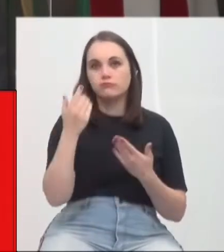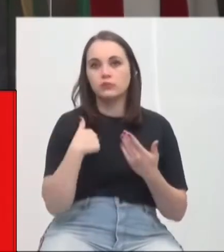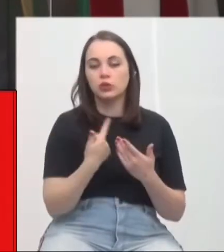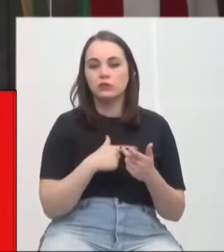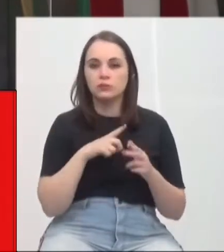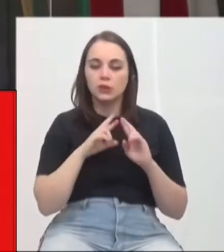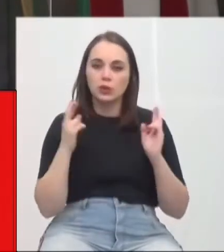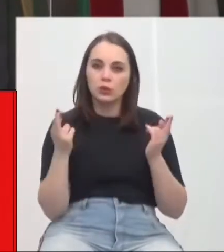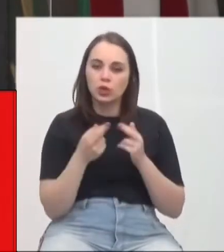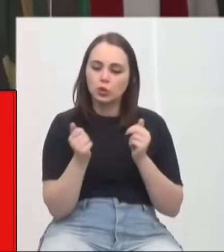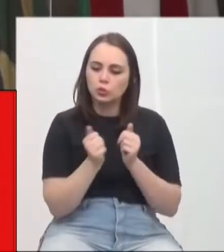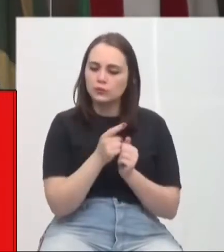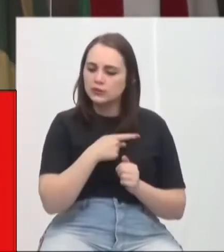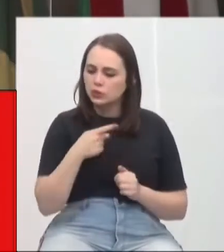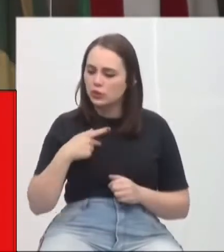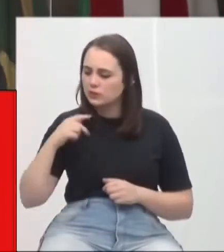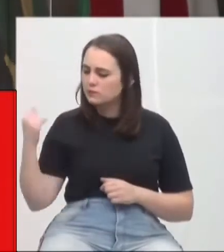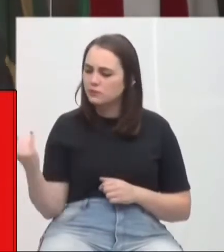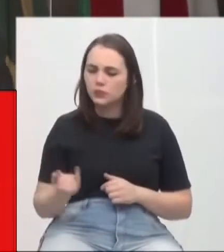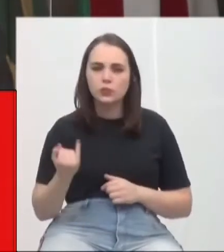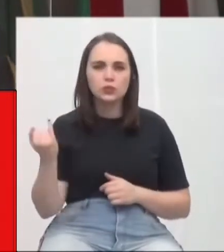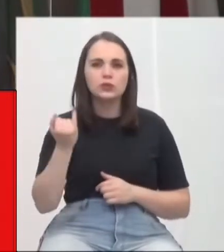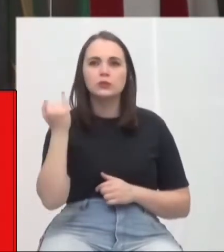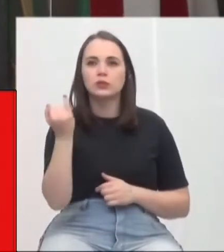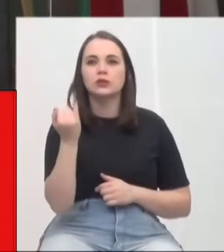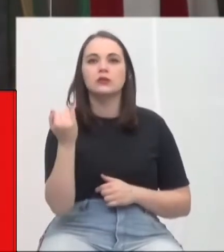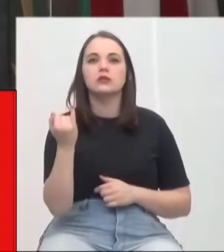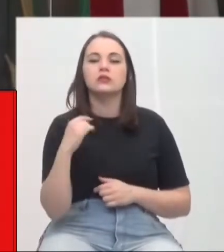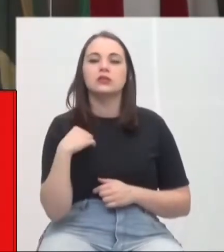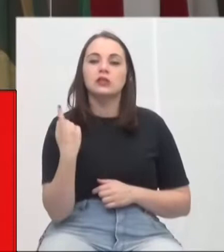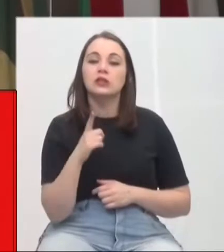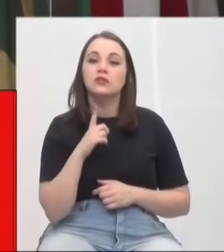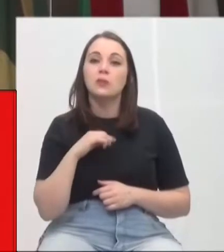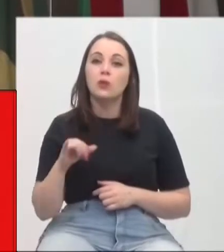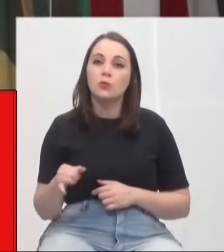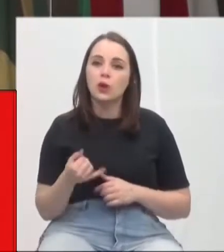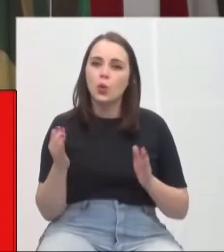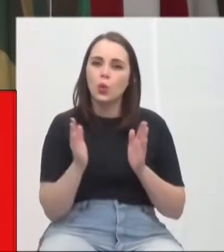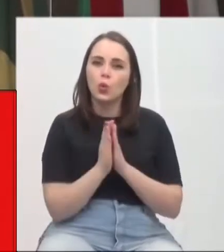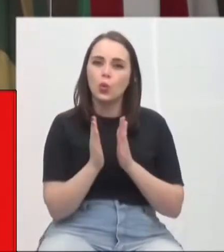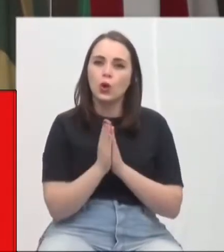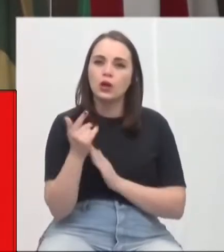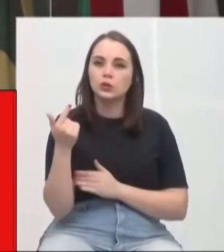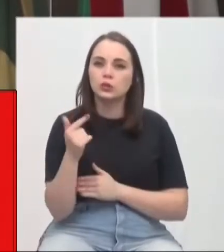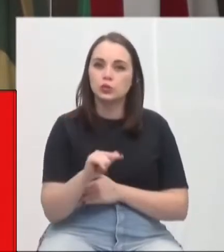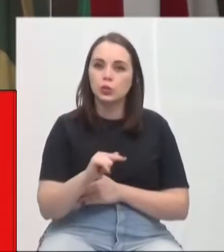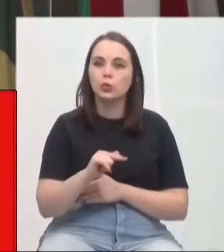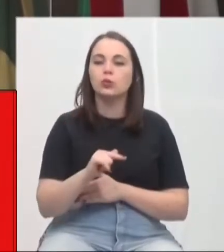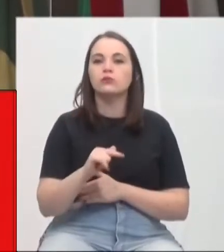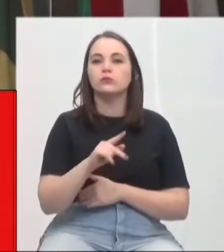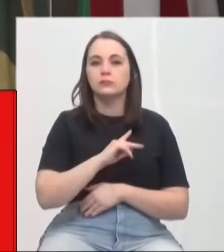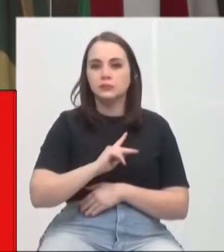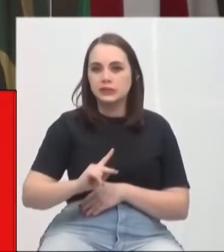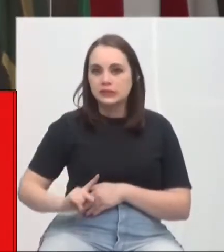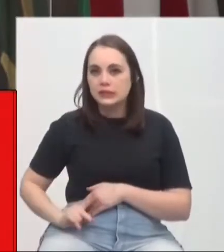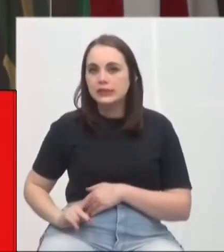pastores, onde tivemos a oportunidade de orar novamente pelo presidente,